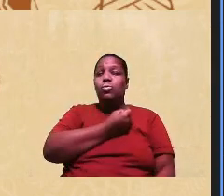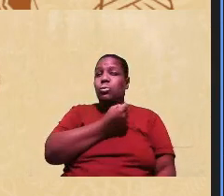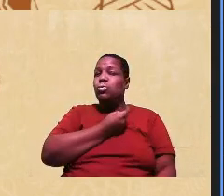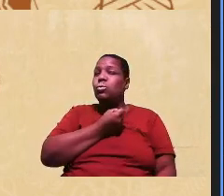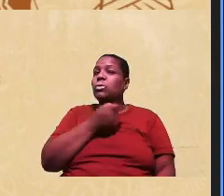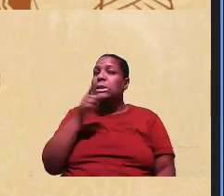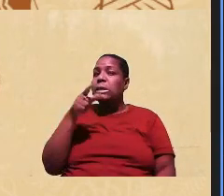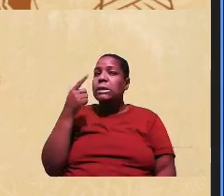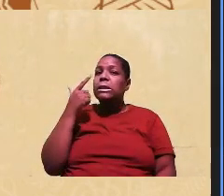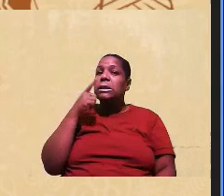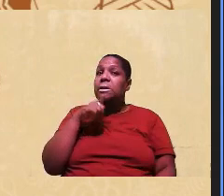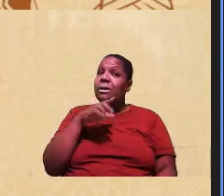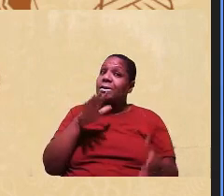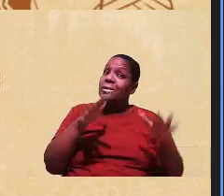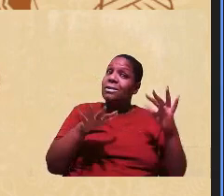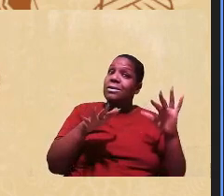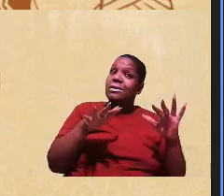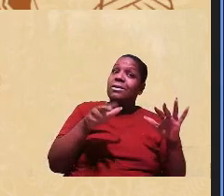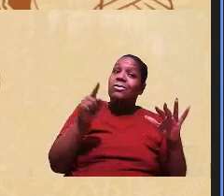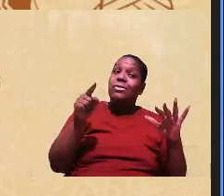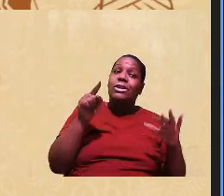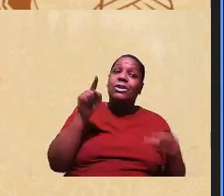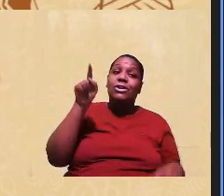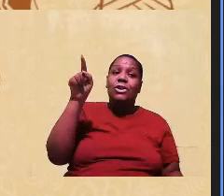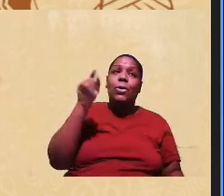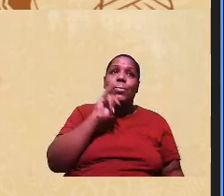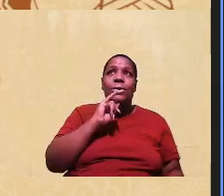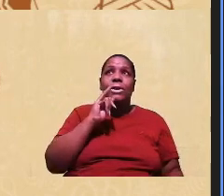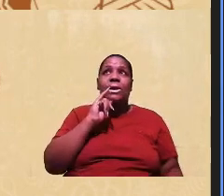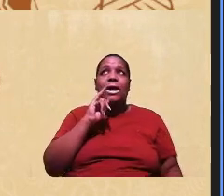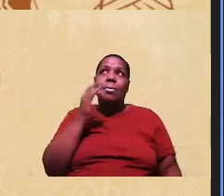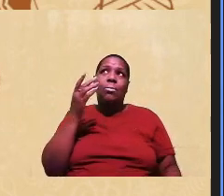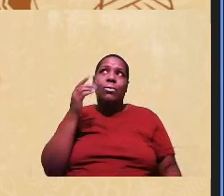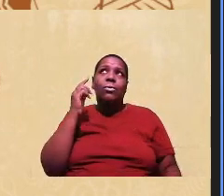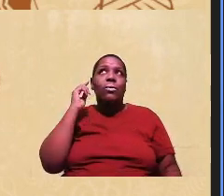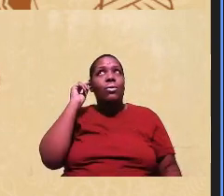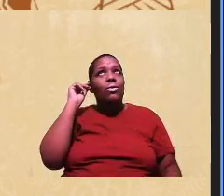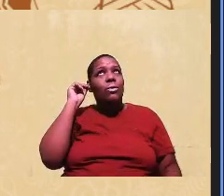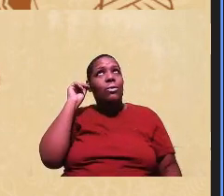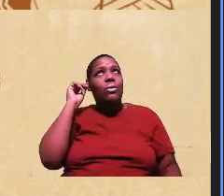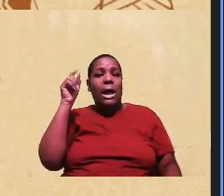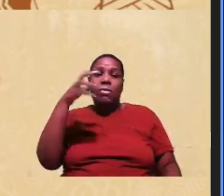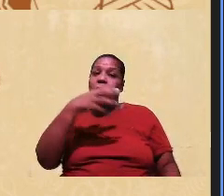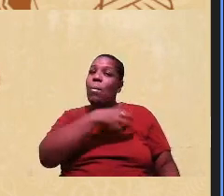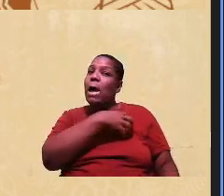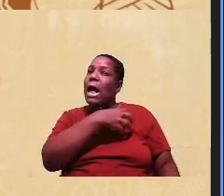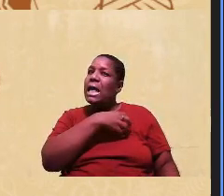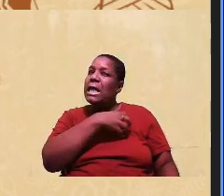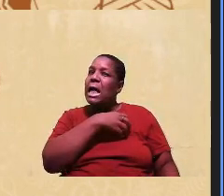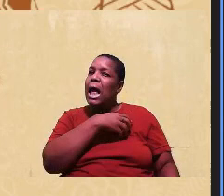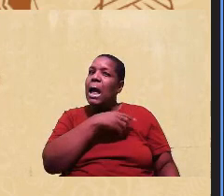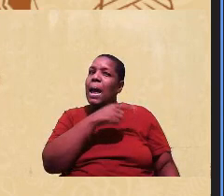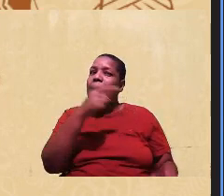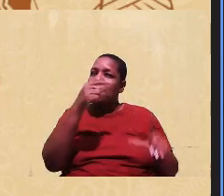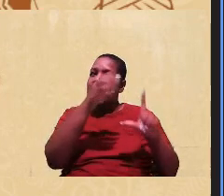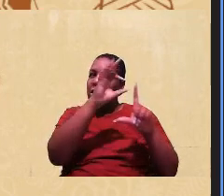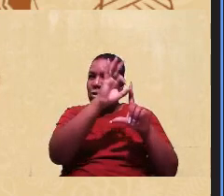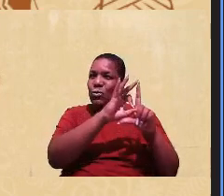mas dependendo se você for para, estou dando um exemplo bobo, ninguém disse isso, para a Bahia você tem menos chance, entende?